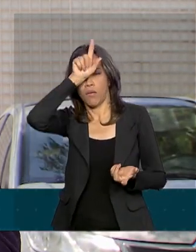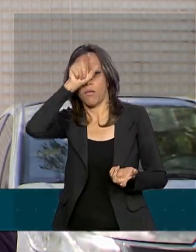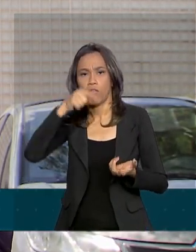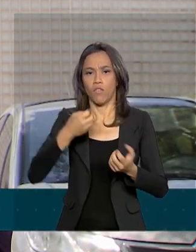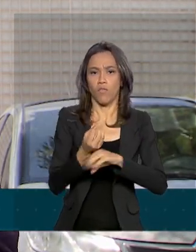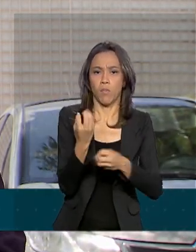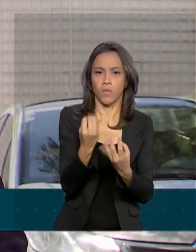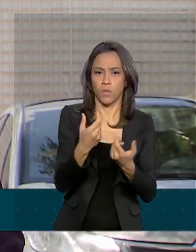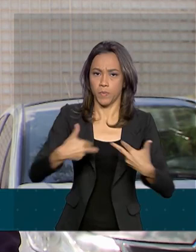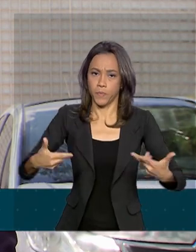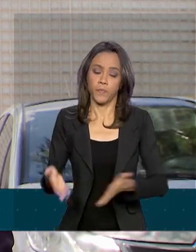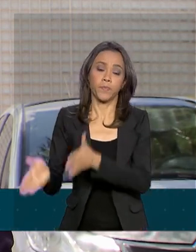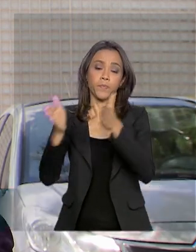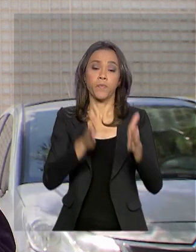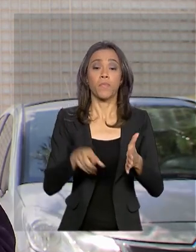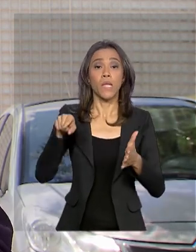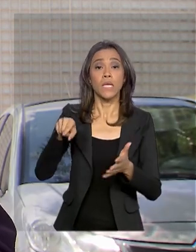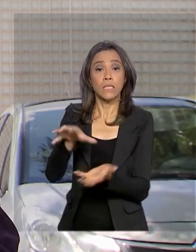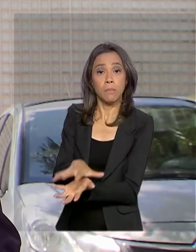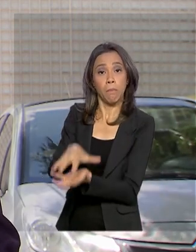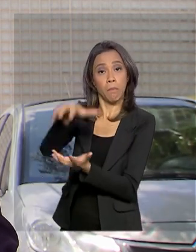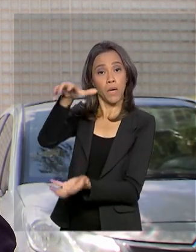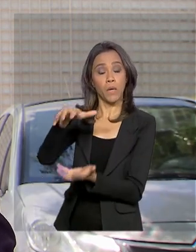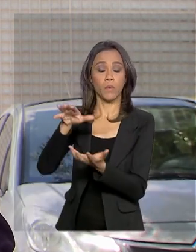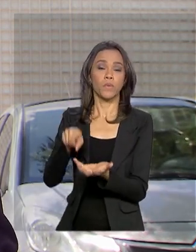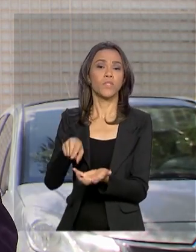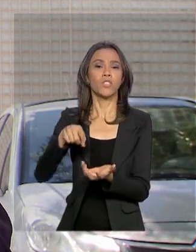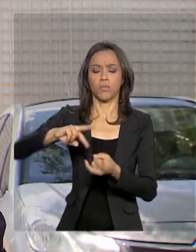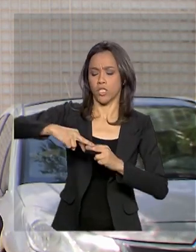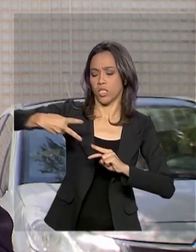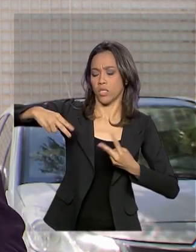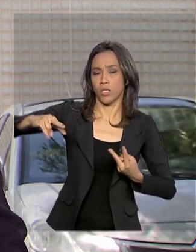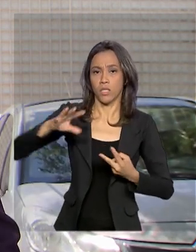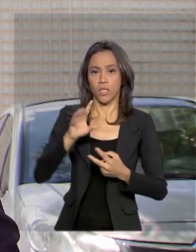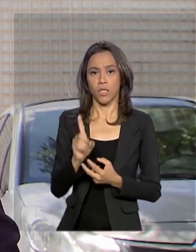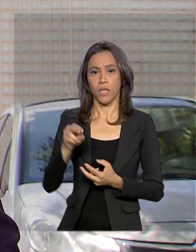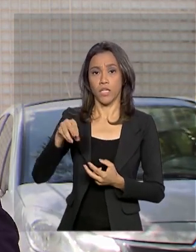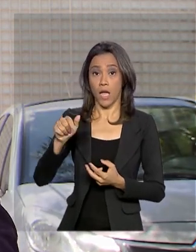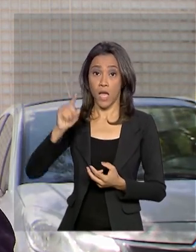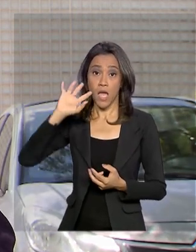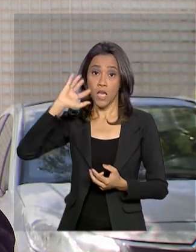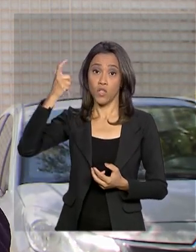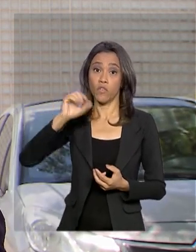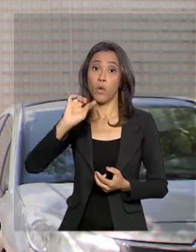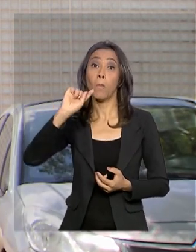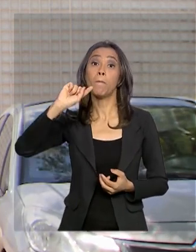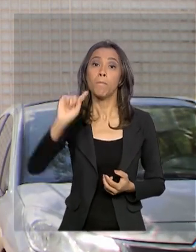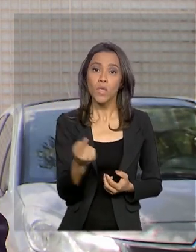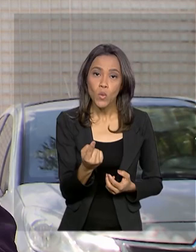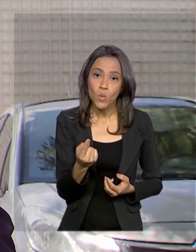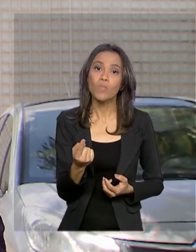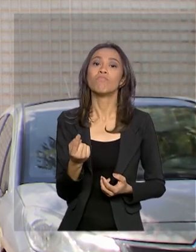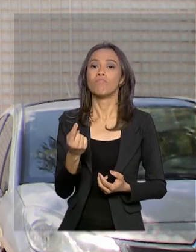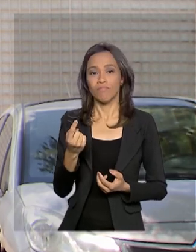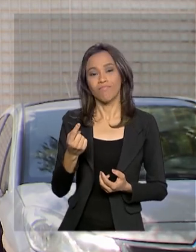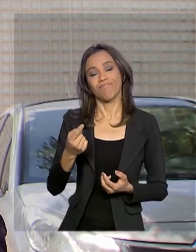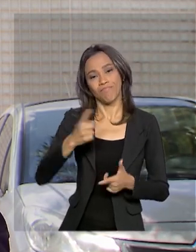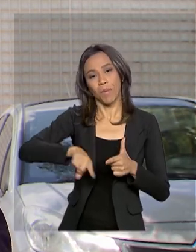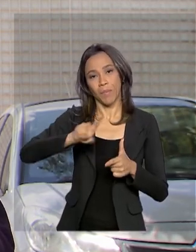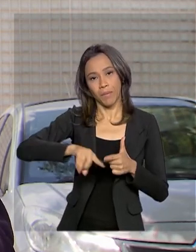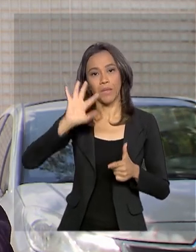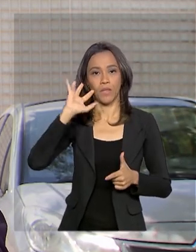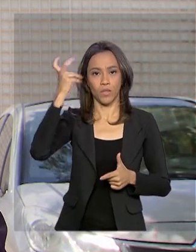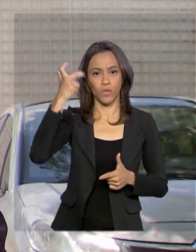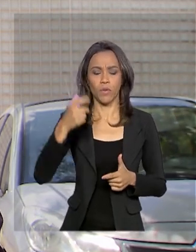Nacional de Perfis Genéticos ajudou na elucidação de cerca de mil casos. Um exemplo dos casos solucionados